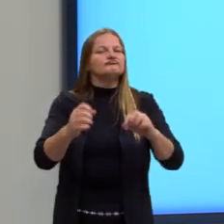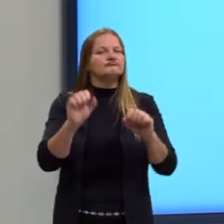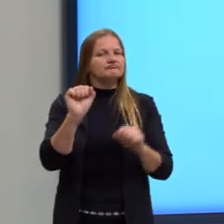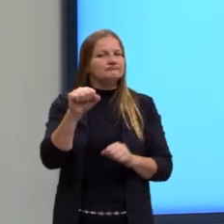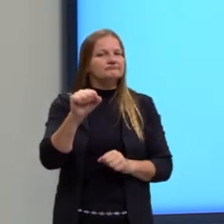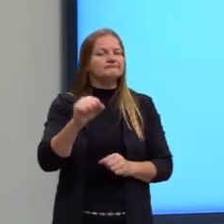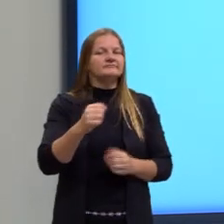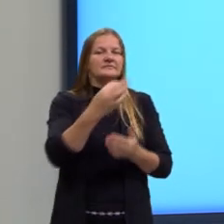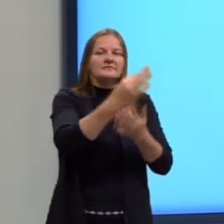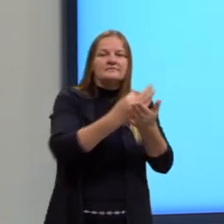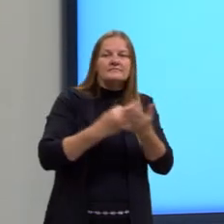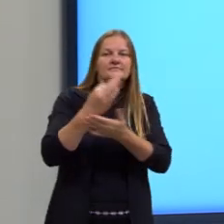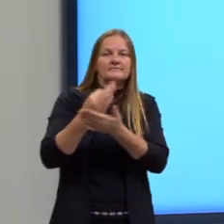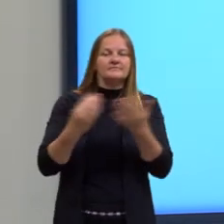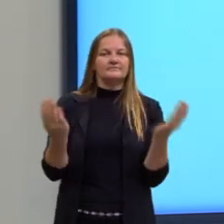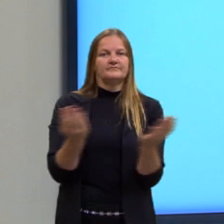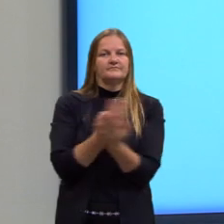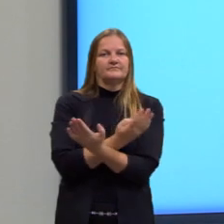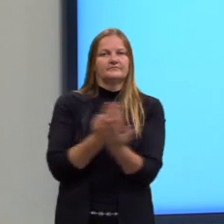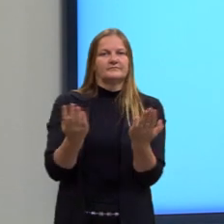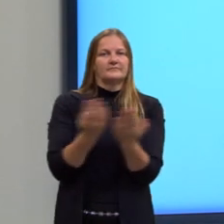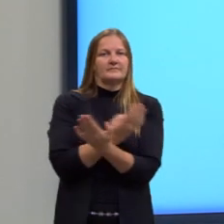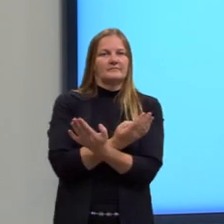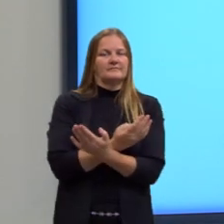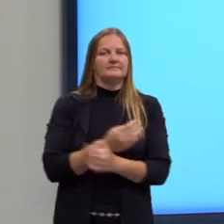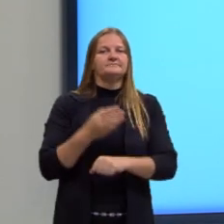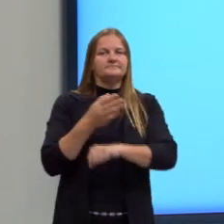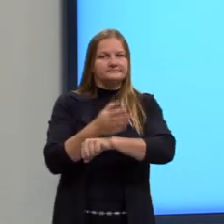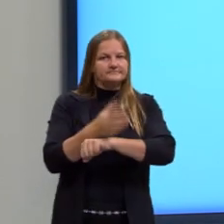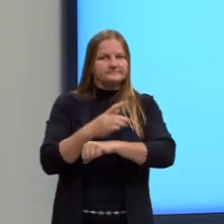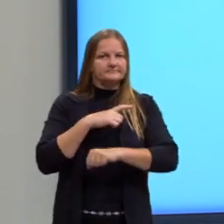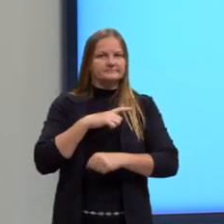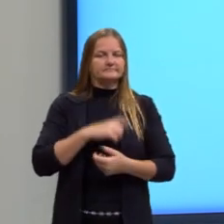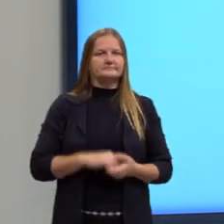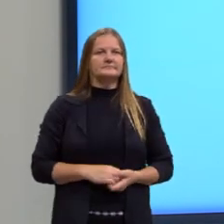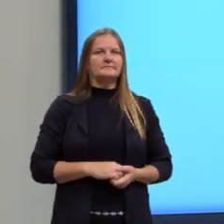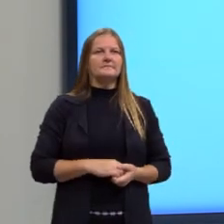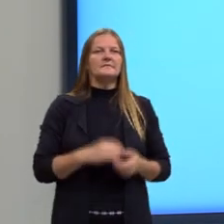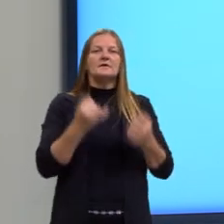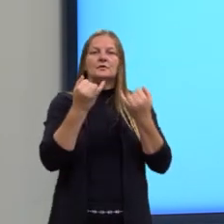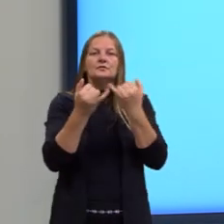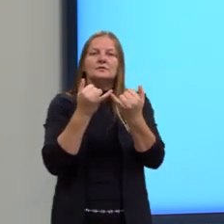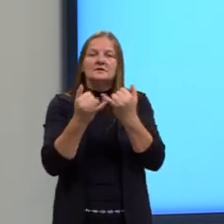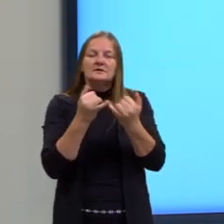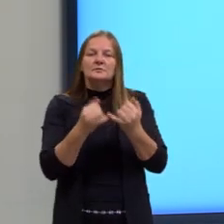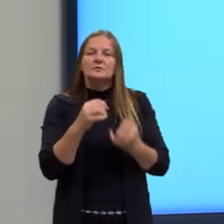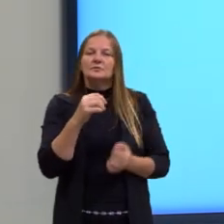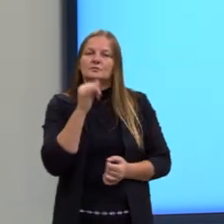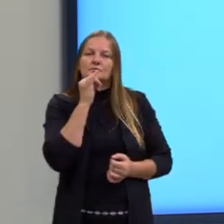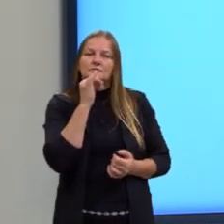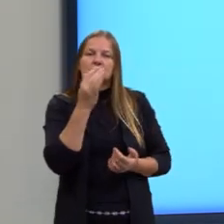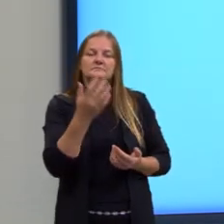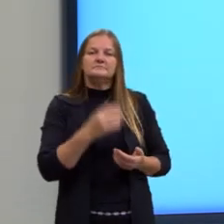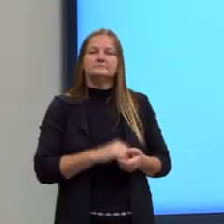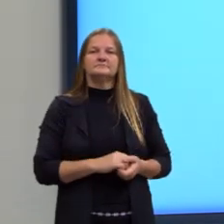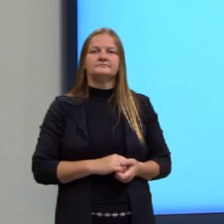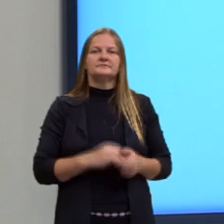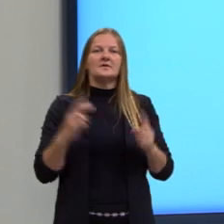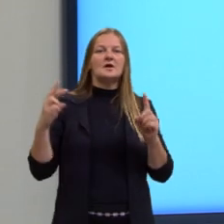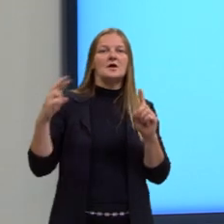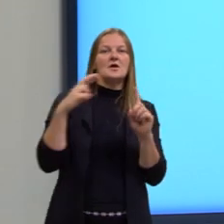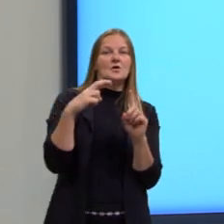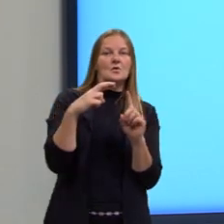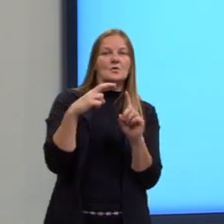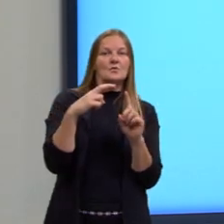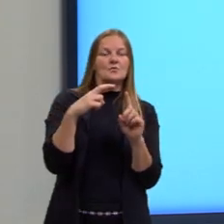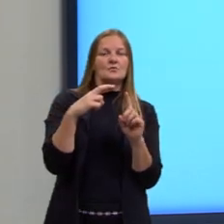intertextualidade, sim, ela está presente. Depois eu tenho referencial. Alguns